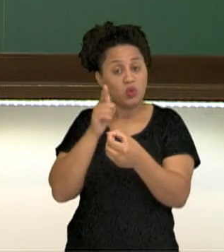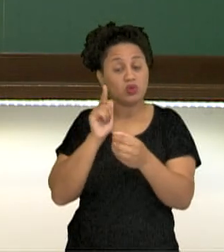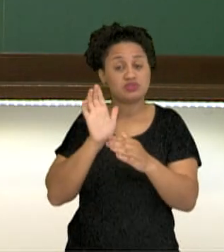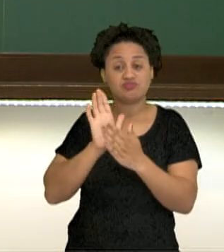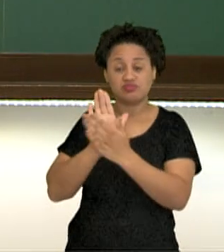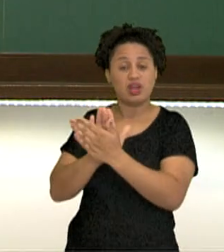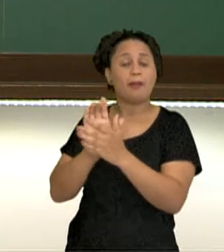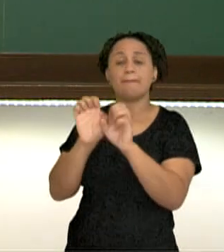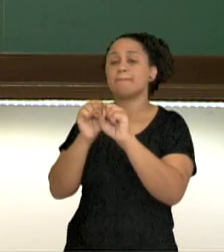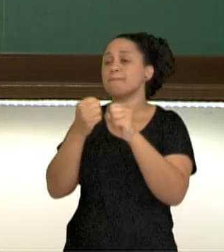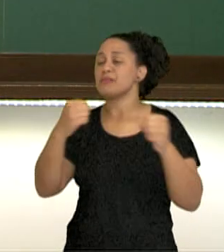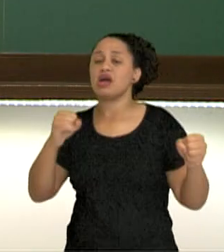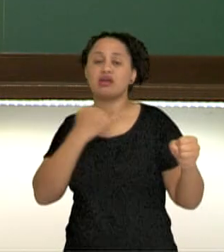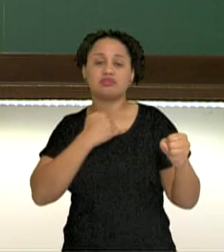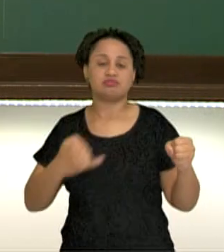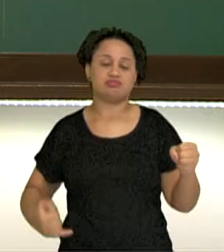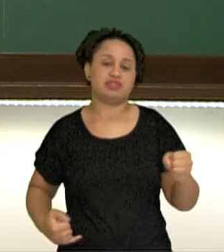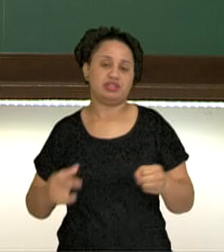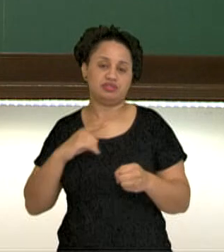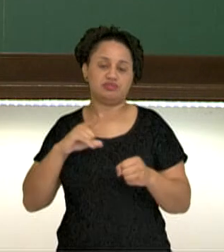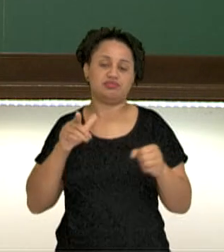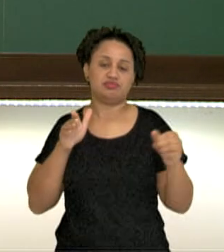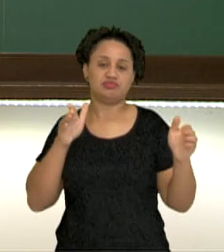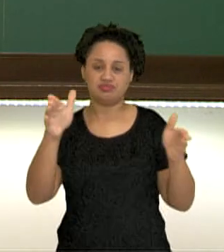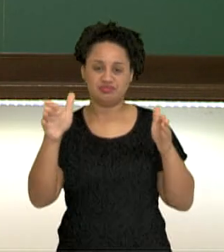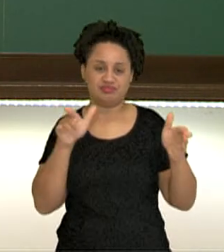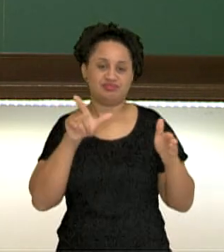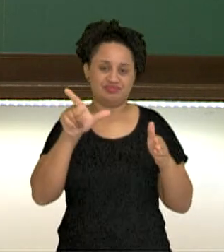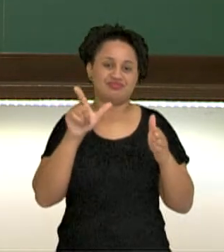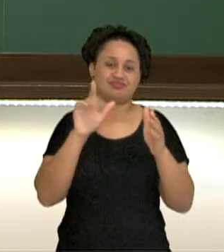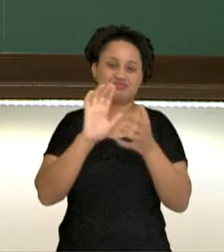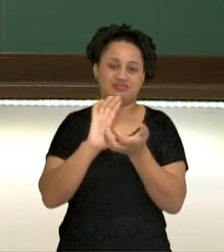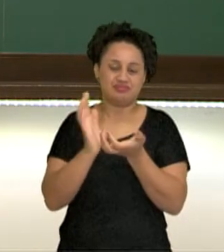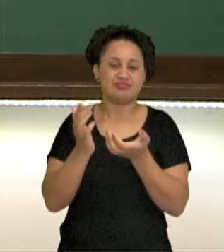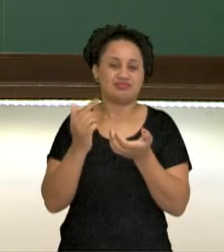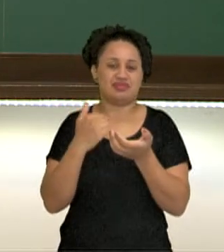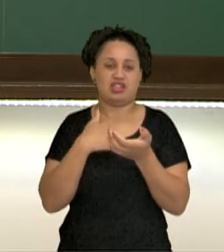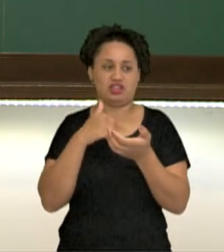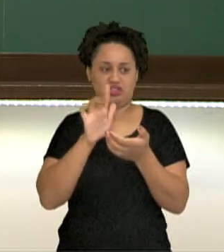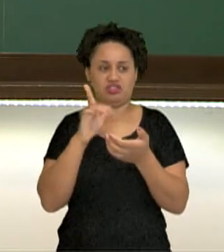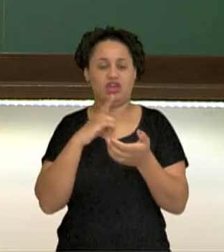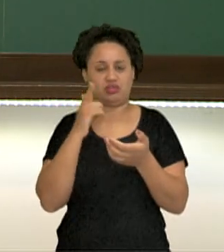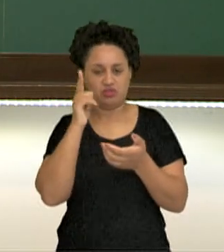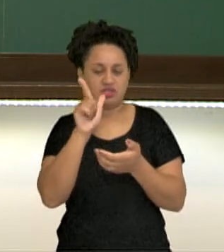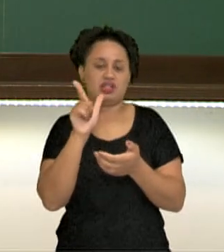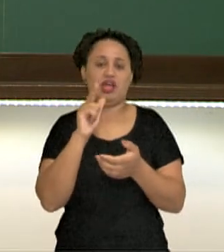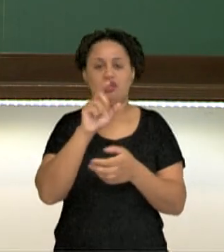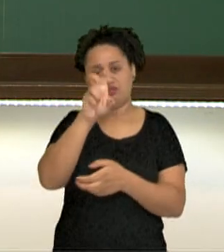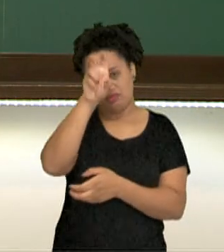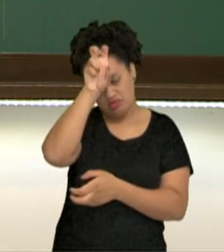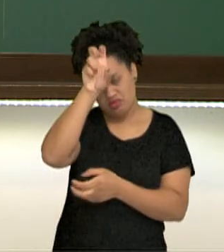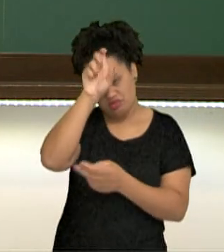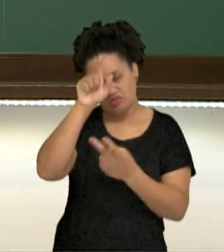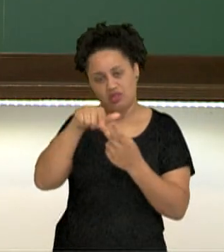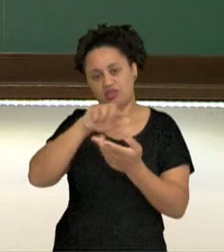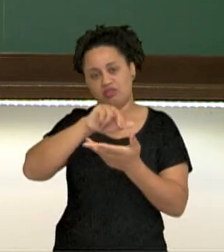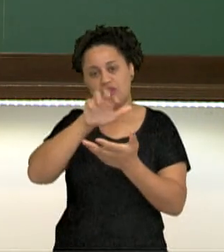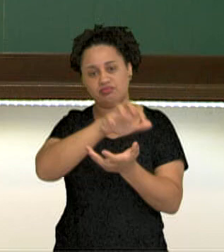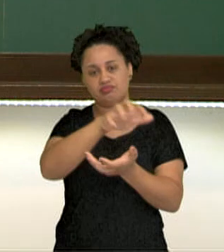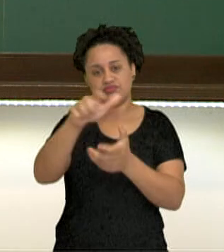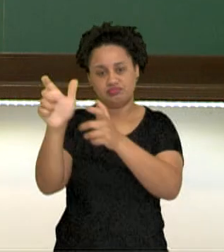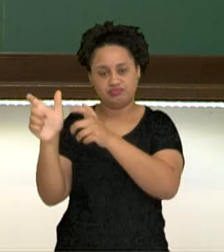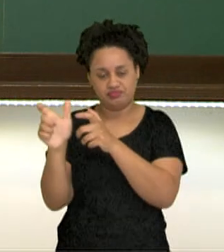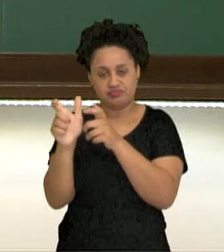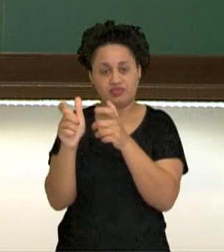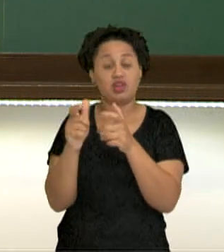império que existia nesse período no Oriente Médio? Um império que já havia conquistado o Egito, já havia conquistado a Mesopotâmia. Quais